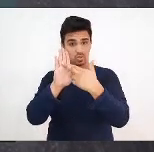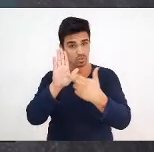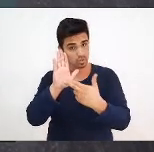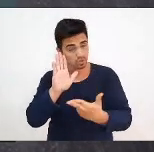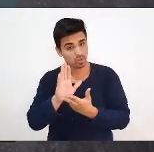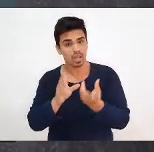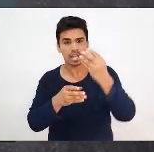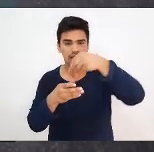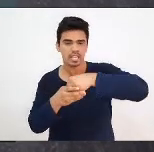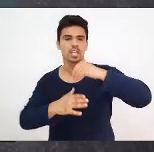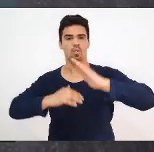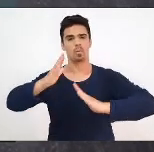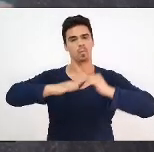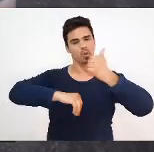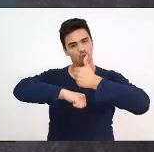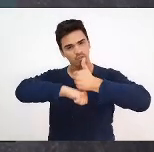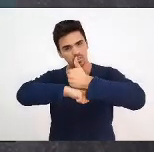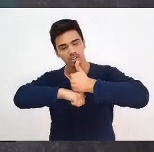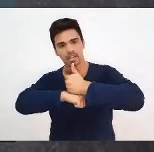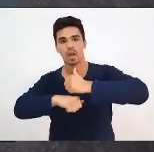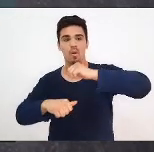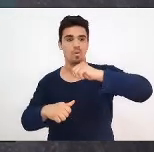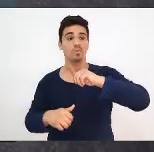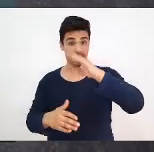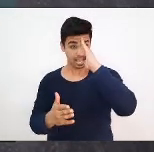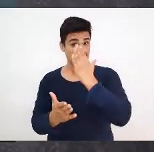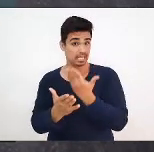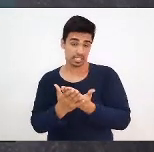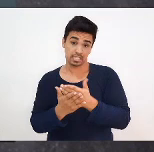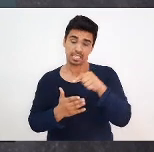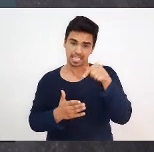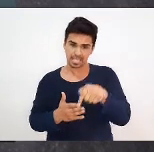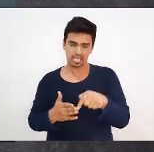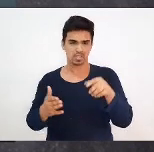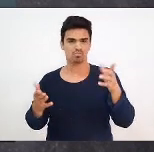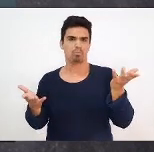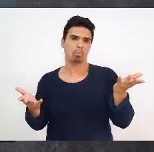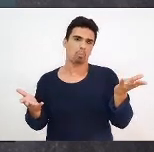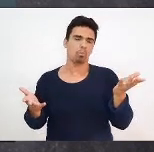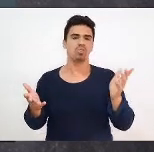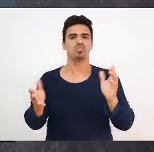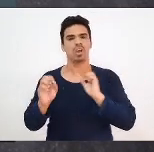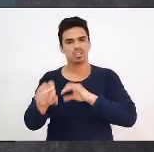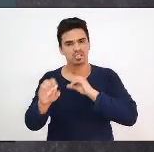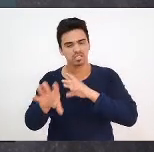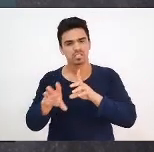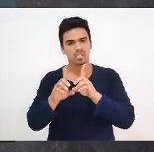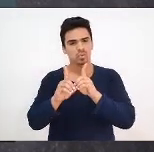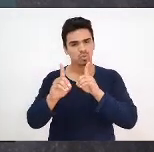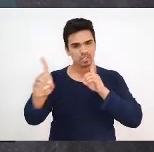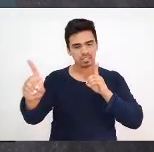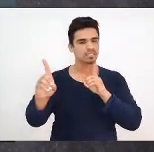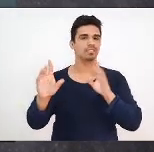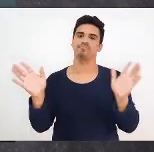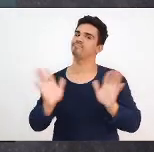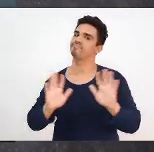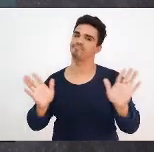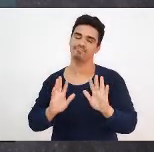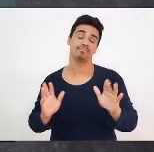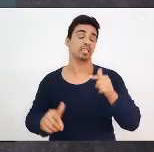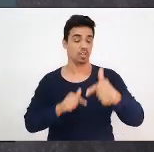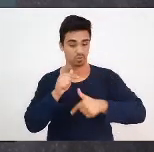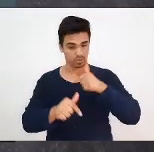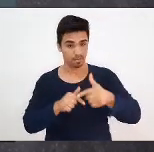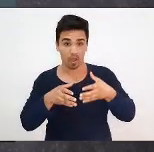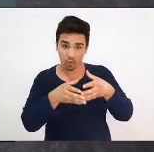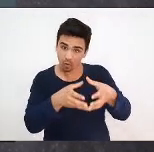e a gente acredita que isso não se adquire por meio de ensino à distância. Isso exige convivência, contato com